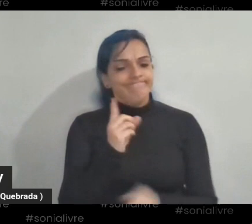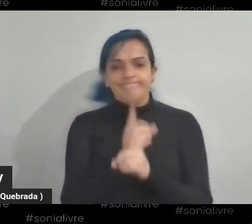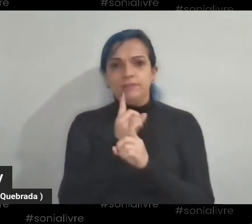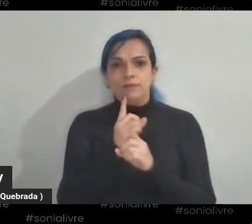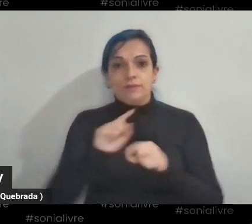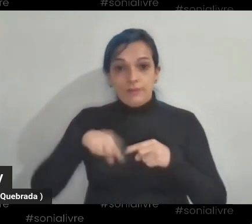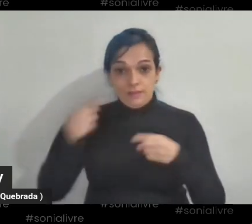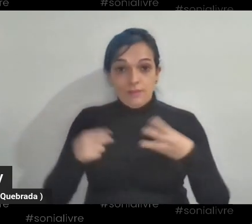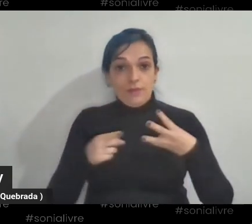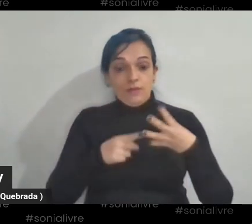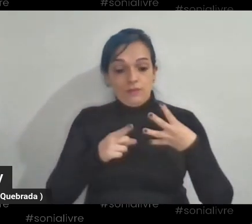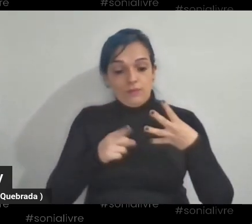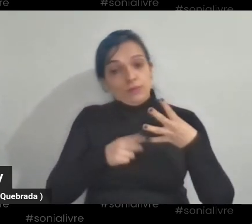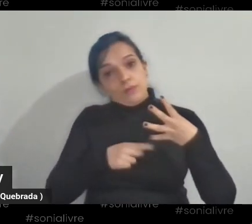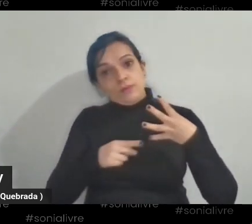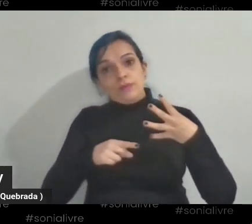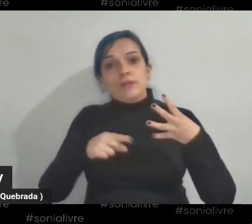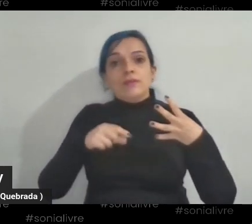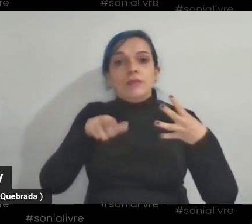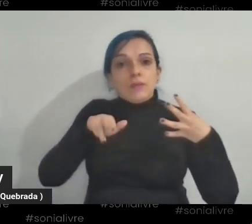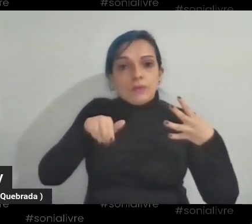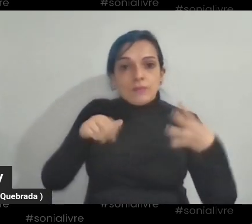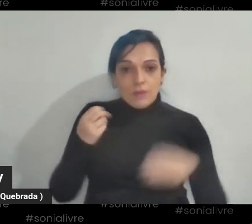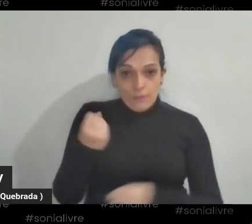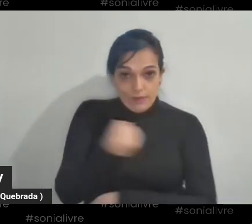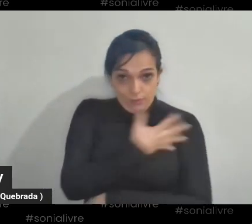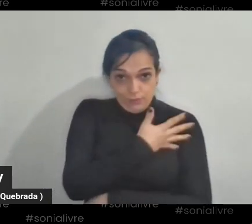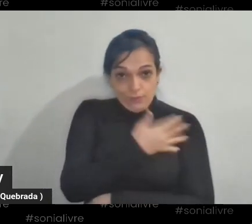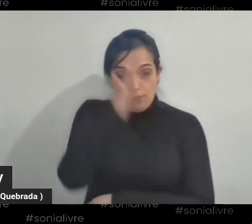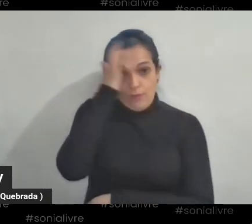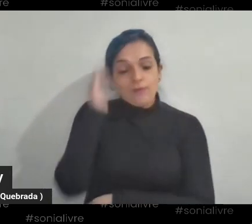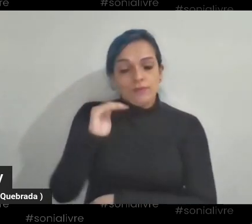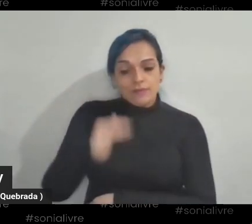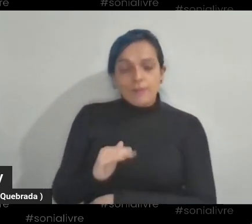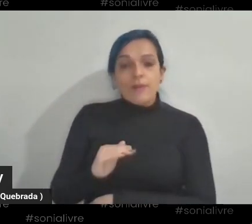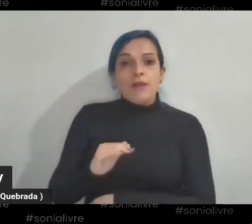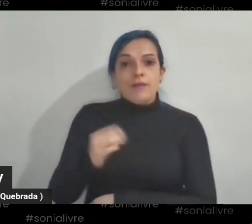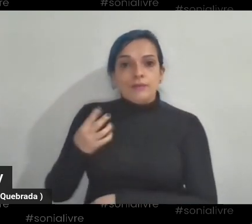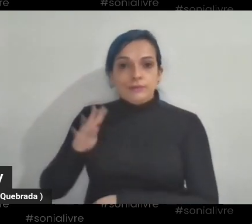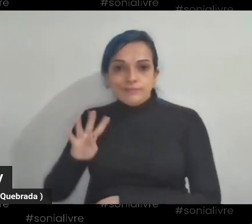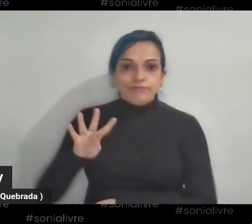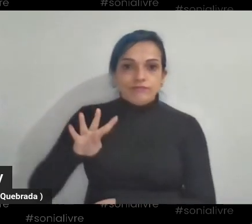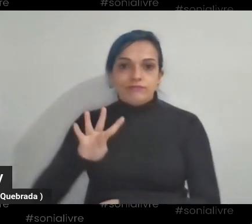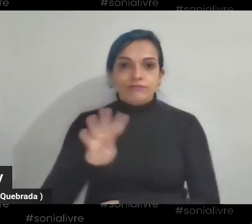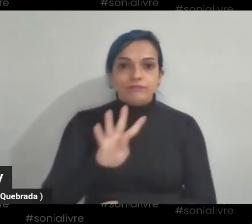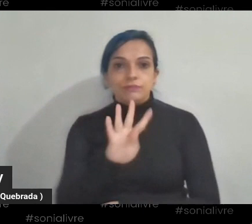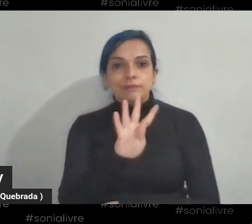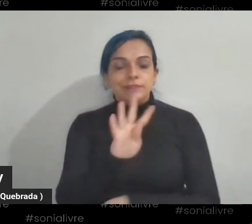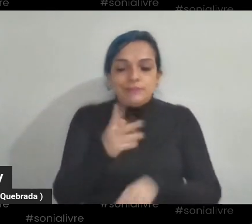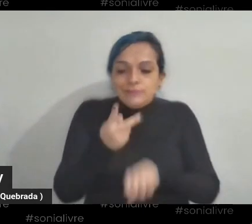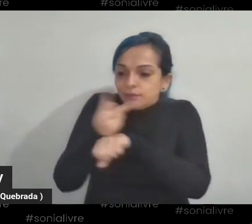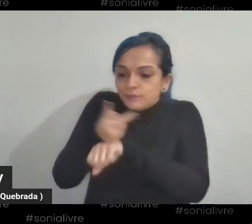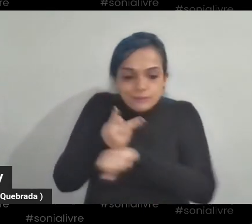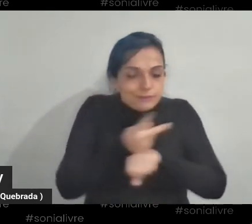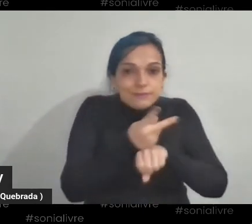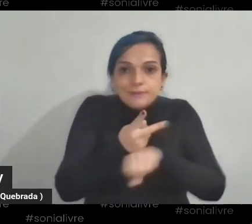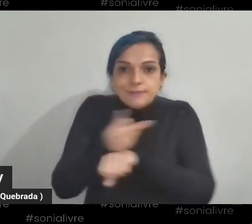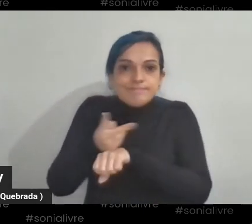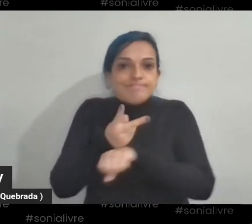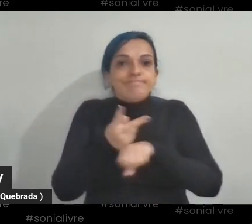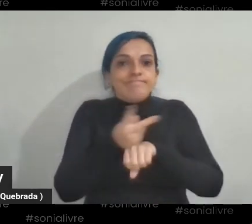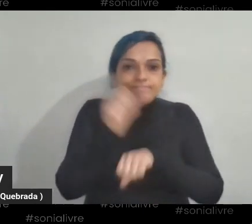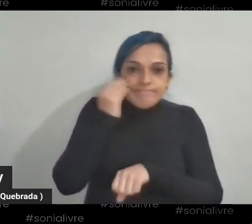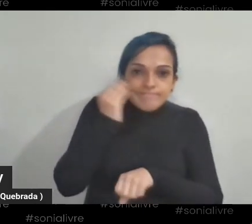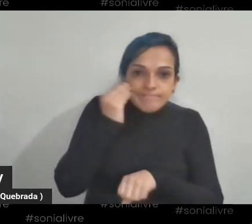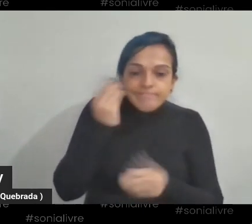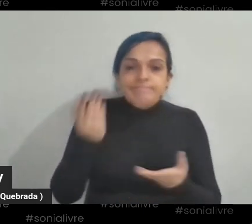novos, a gente pegava as crianças e ia com as crianças mais novas também nessa caminhada, porque a nossa mãe tinha problema no estômago, ela